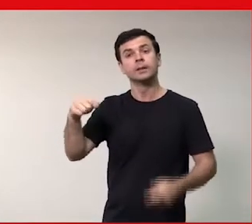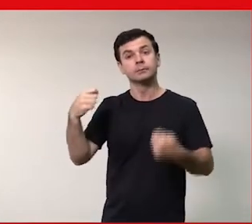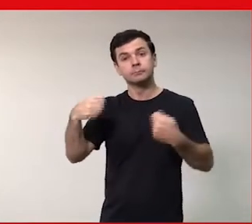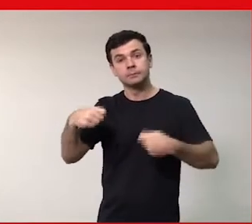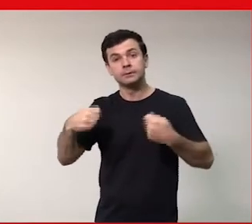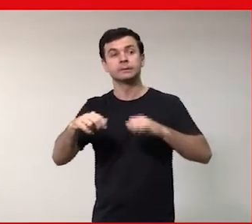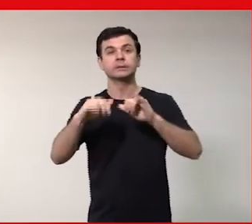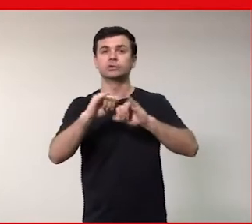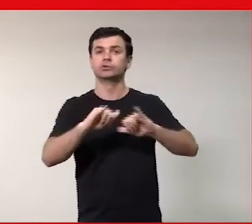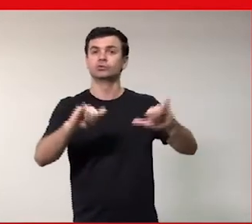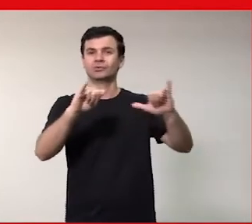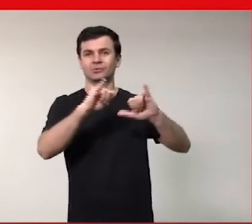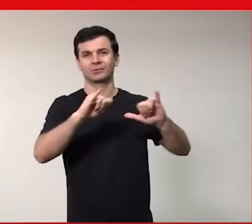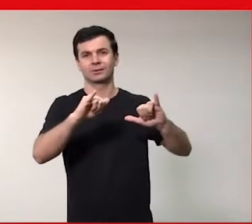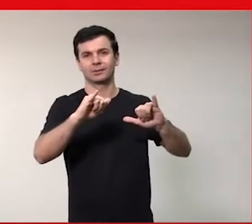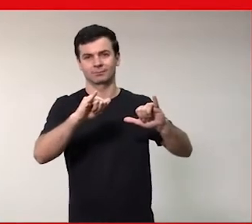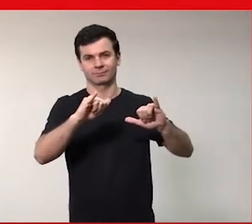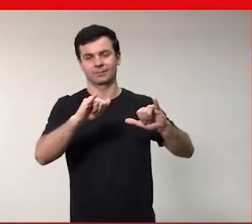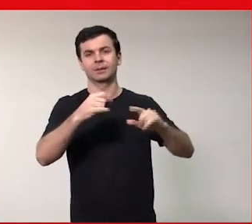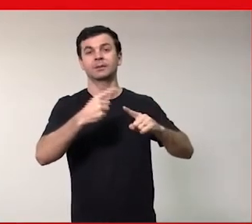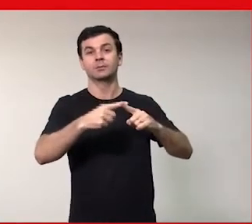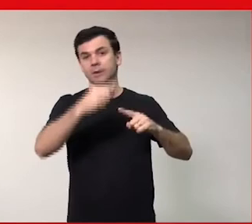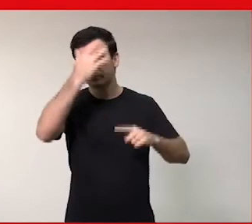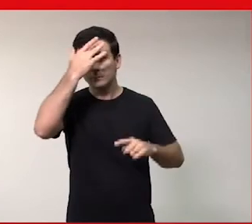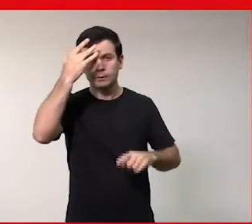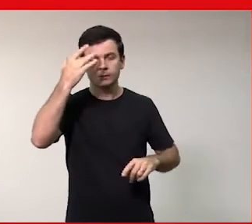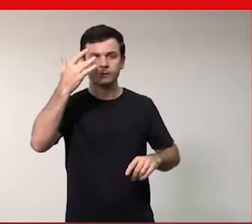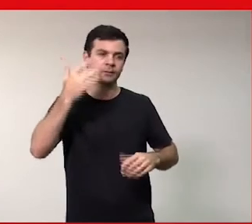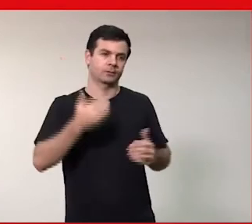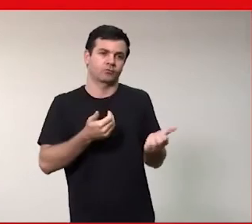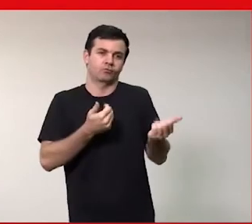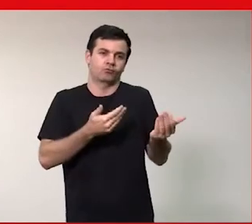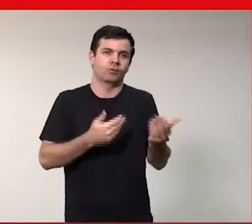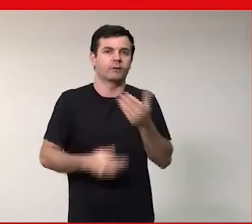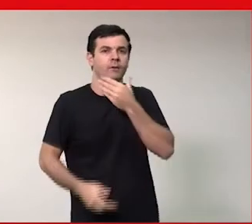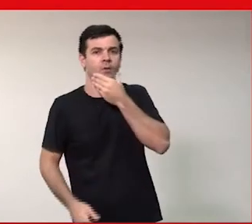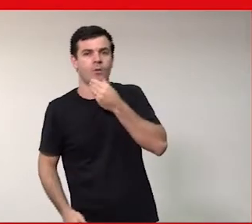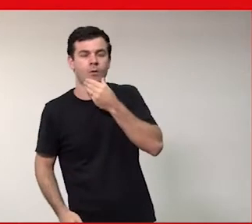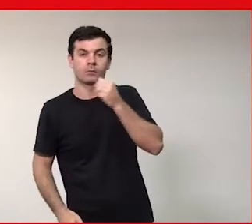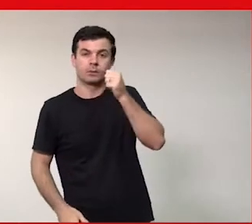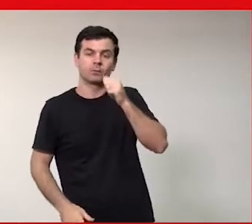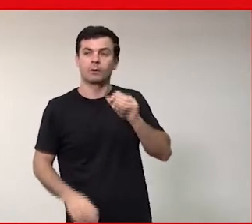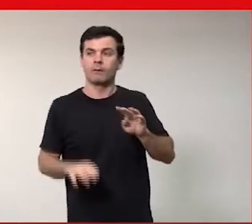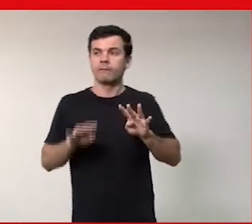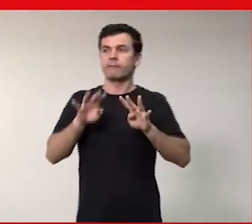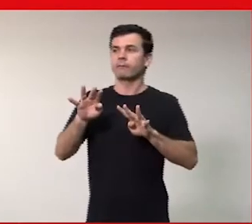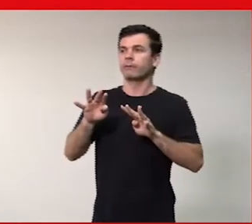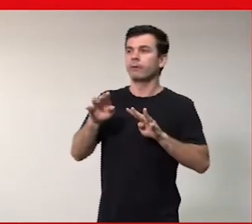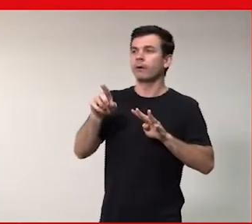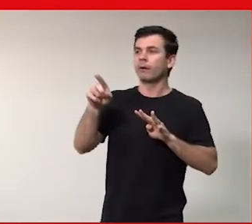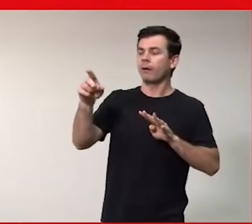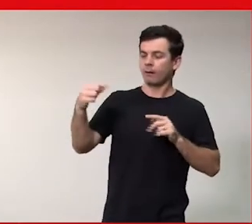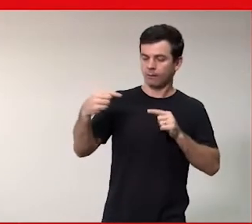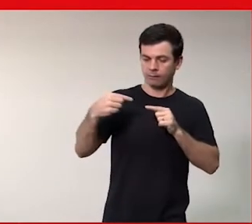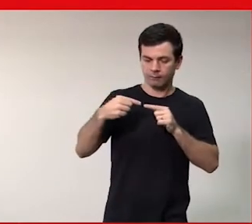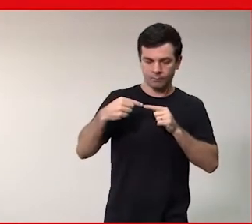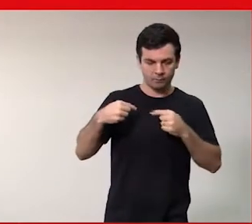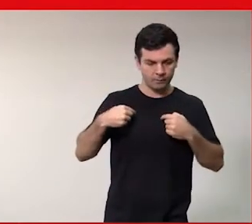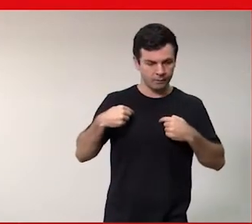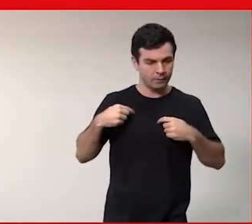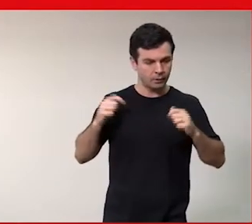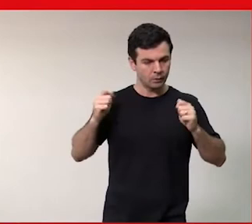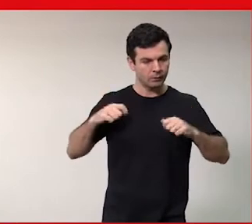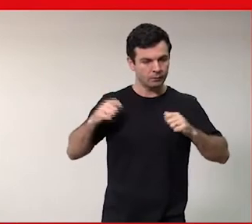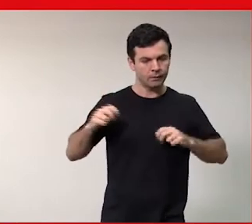ele tem um impacto no imaginário social para homens e para mulheres então assim a gente tem que falar um pouco também disso de